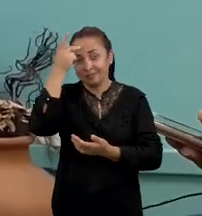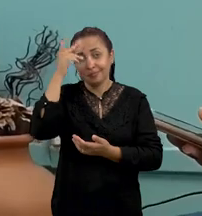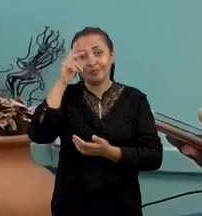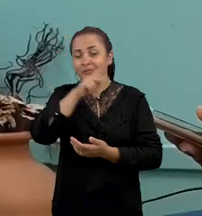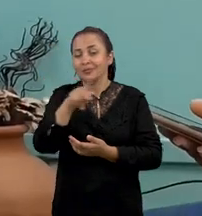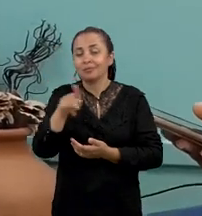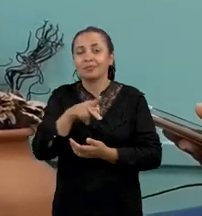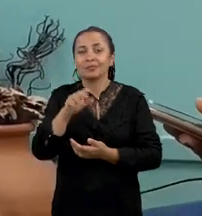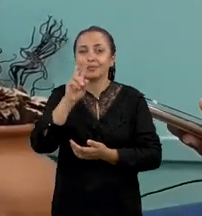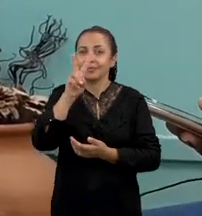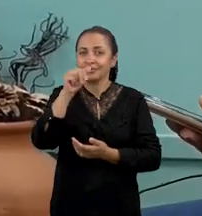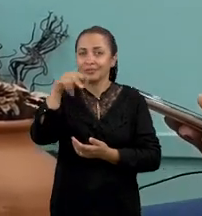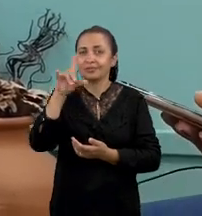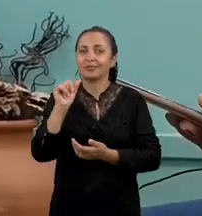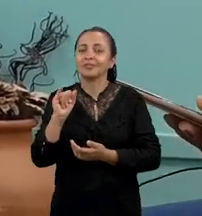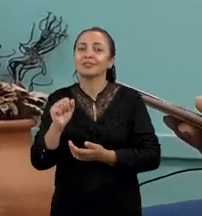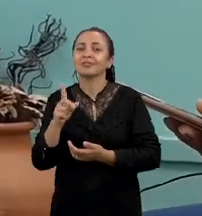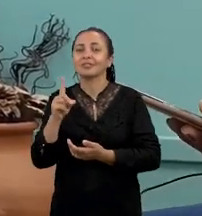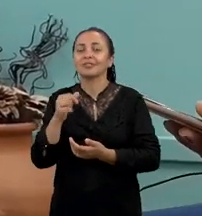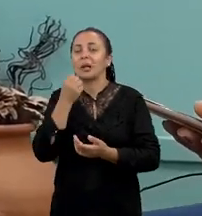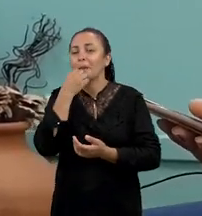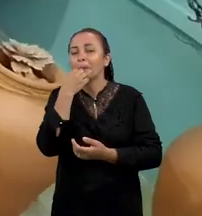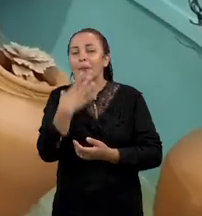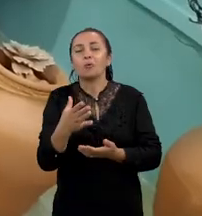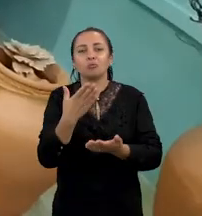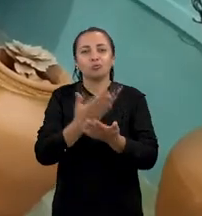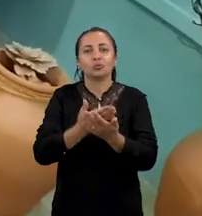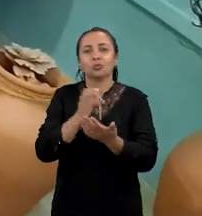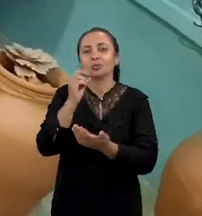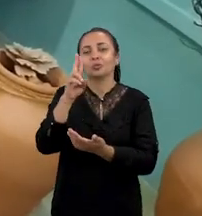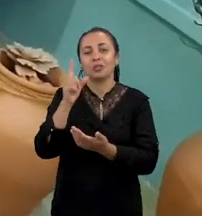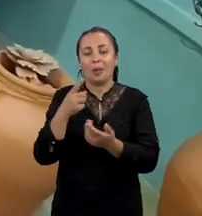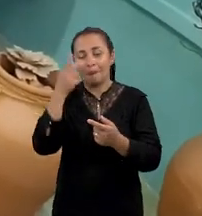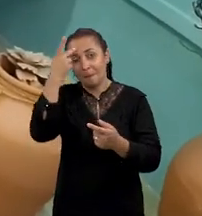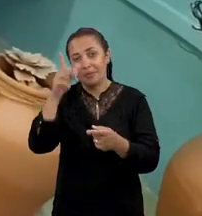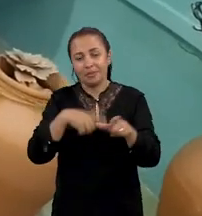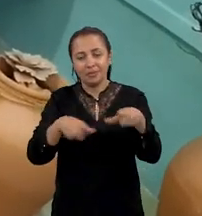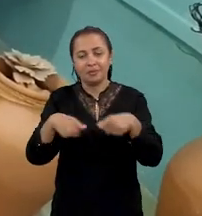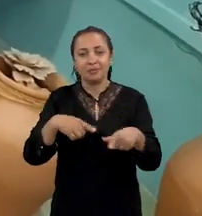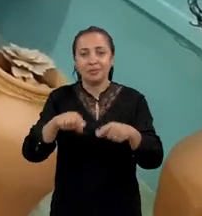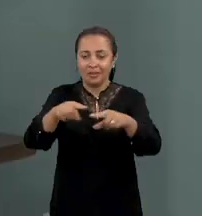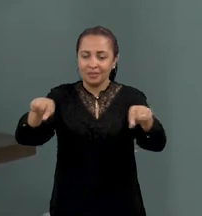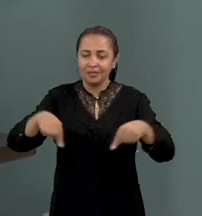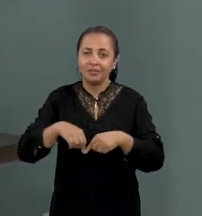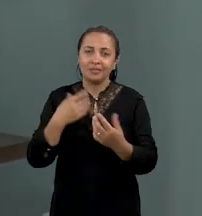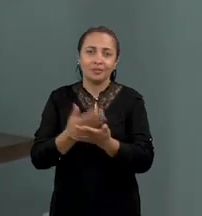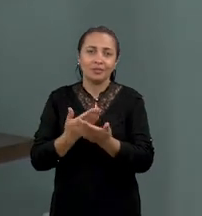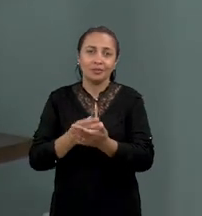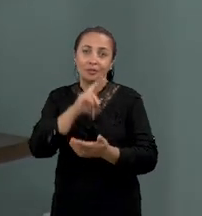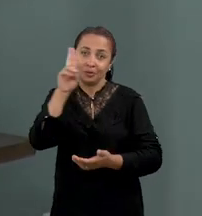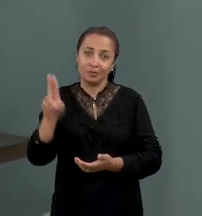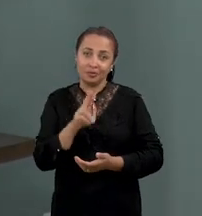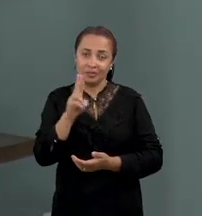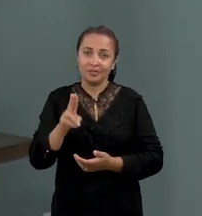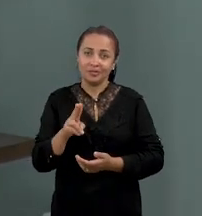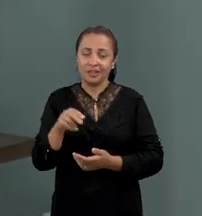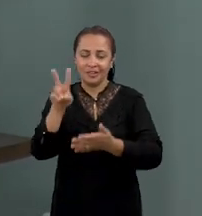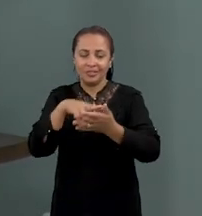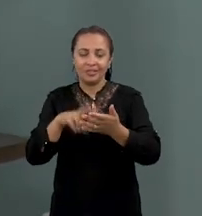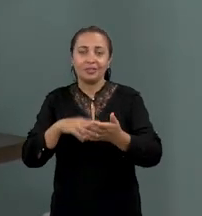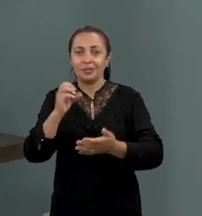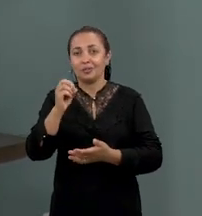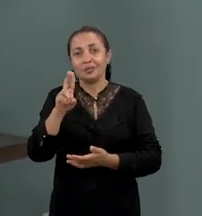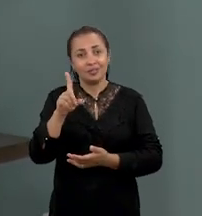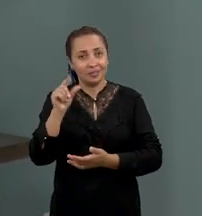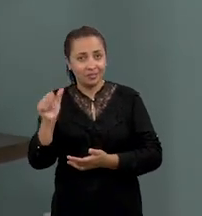a professora Vaneide Lima, o cordel é um excelente artifício para ser trabalhado em sala de aula. Utilizar a literatura do cordel na